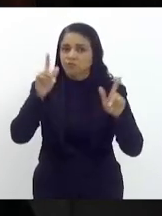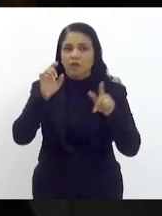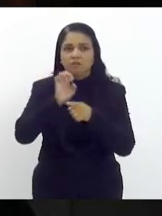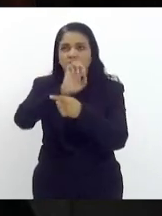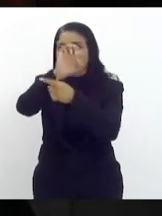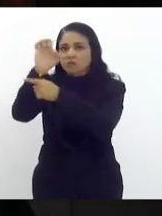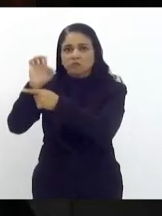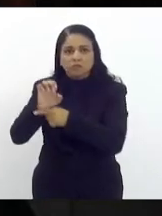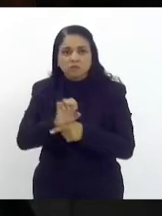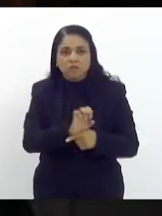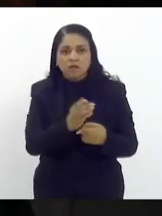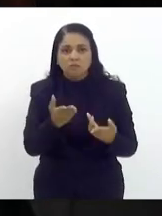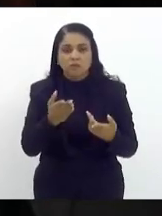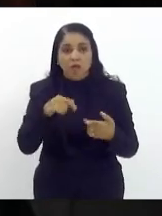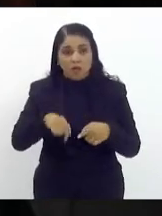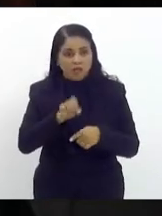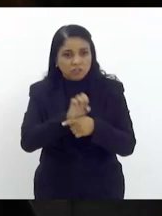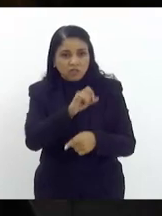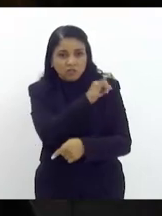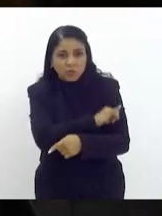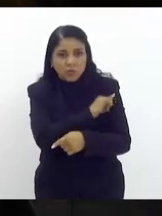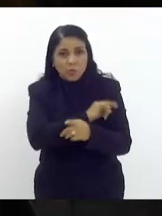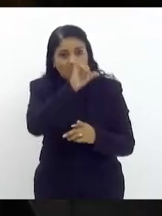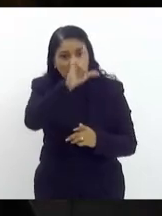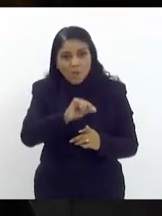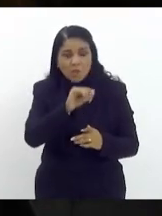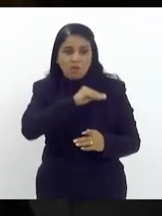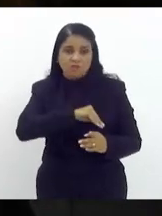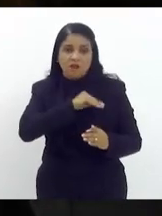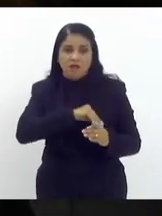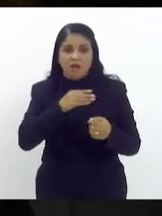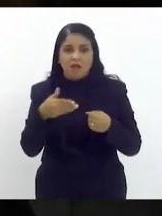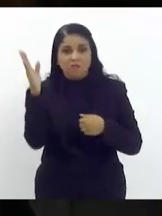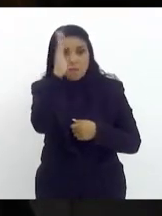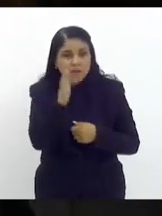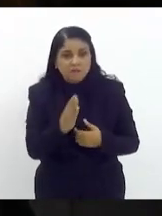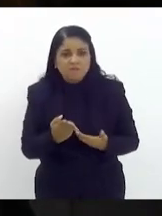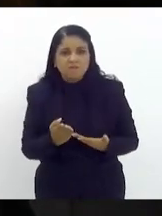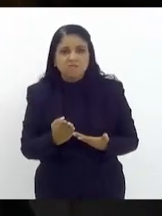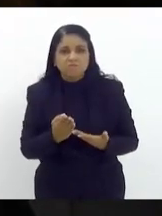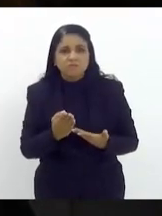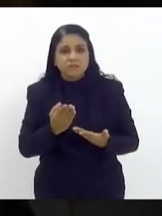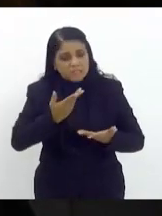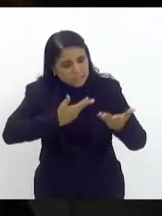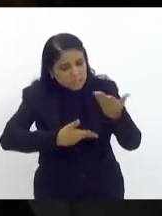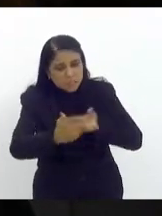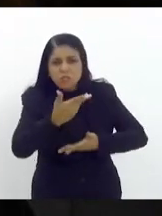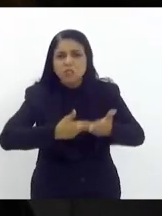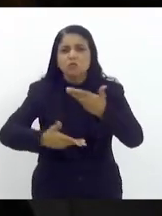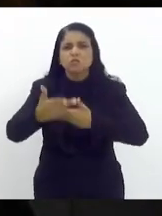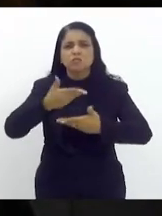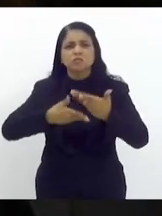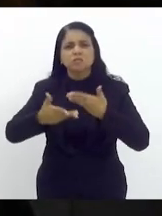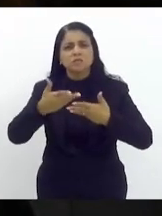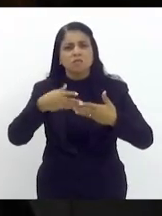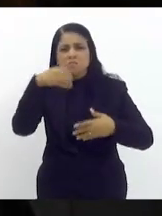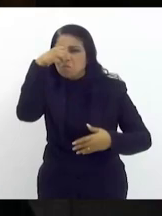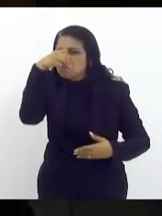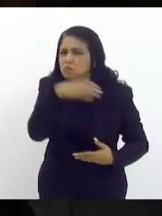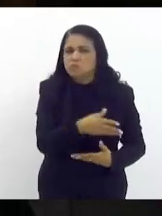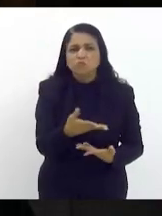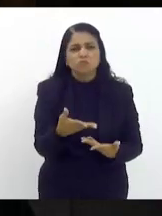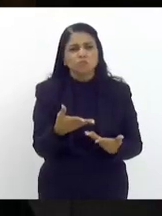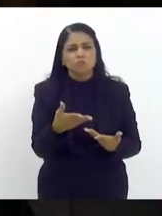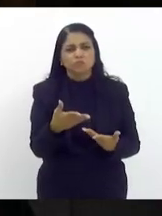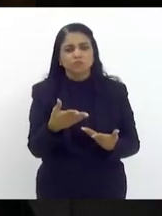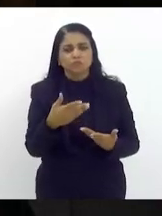faça com que o Rio de Janeiro deixe de ter o salário mais baixo do Brasil negocie é um absurdo essa